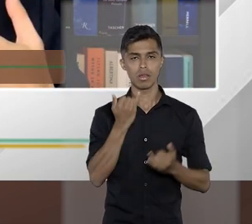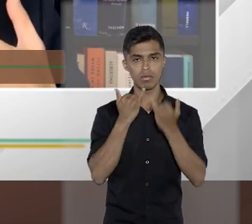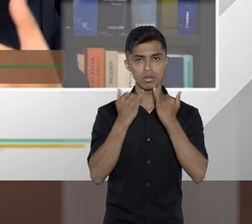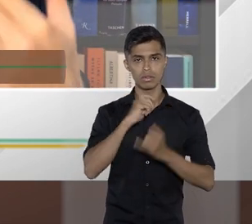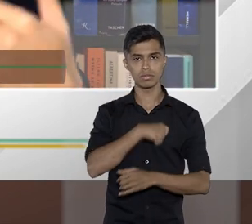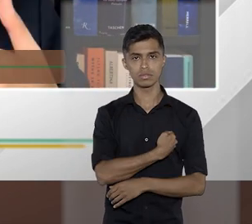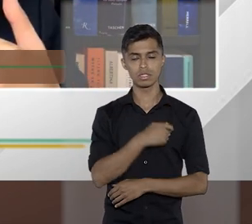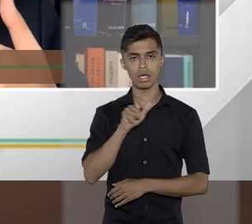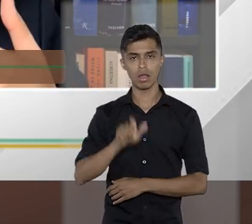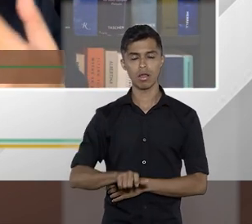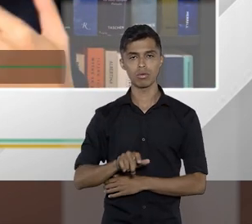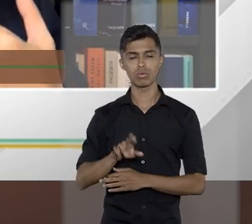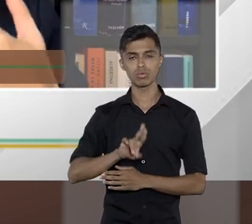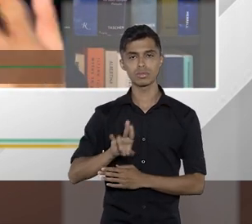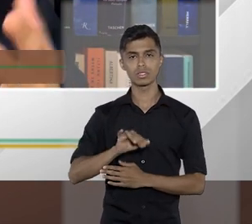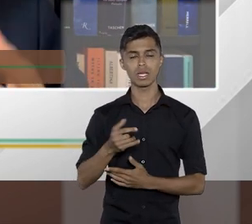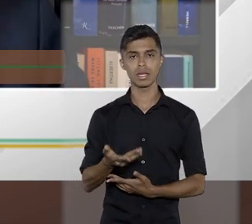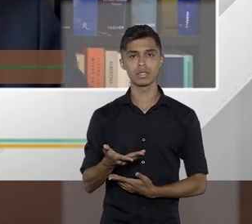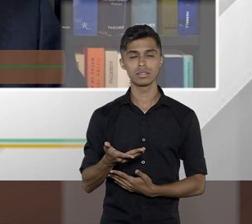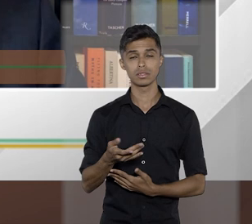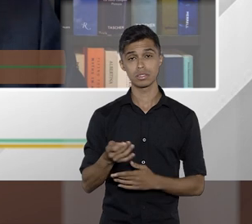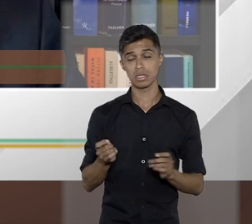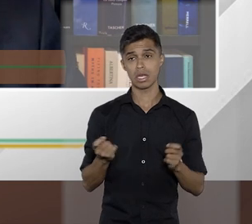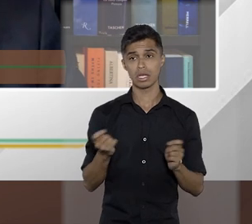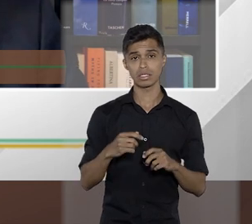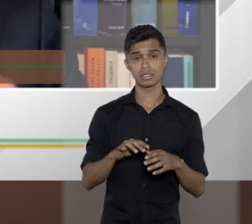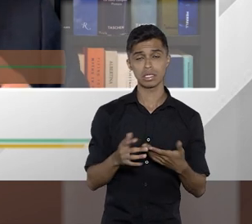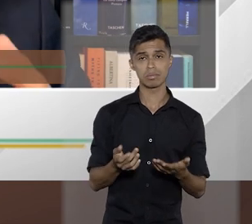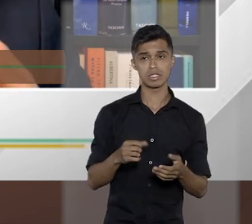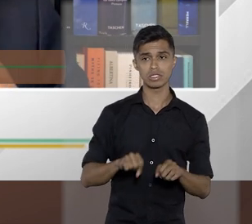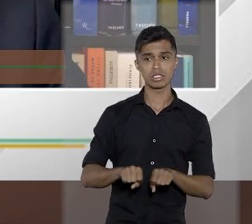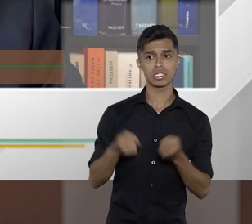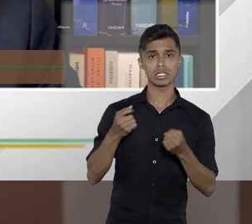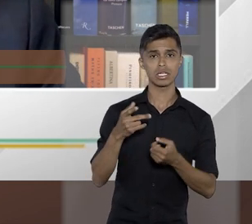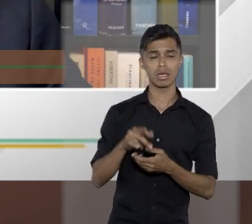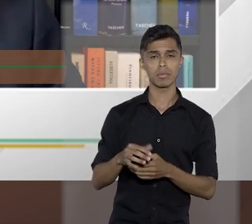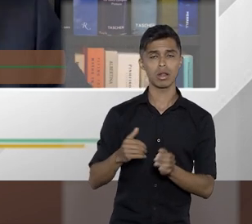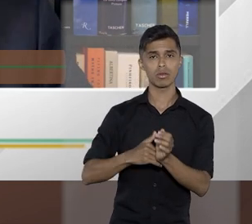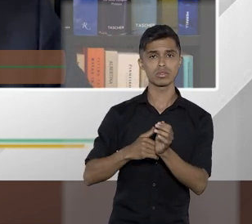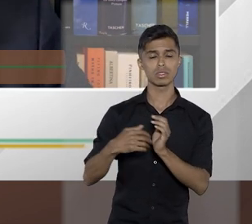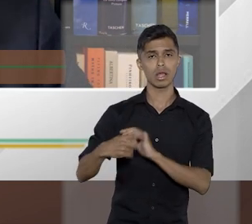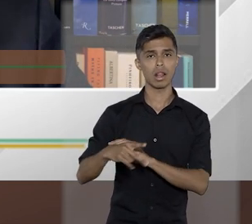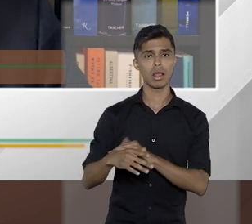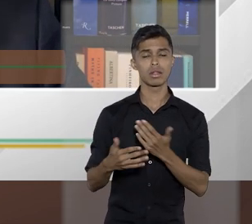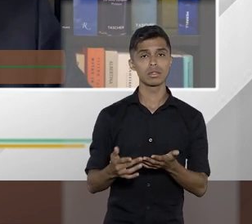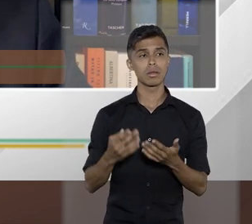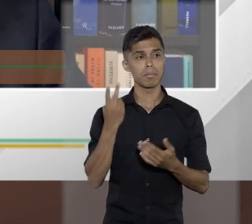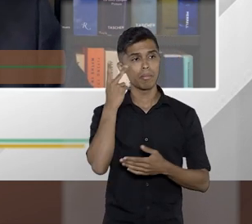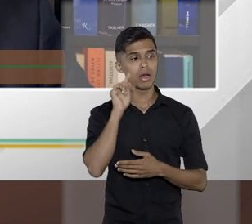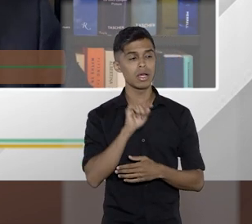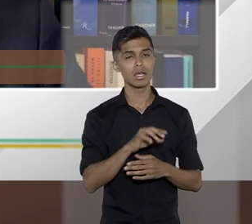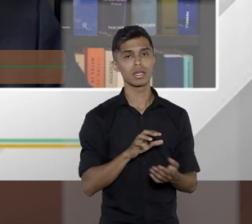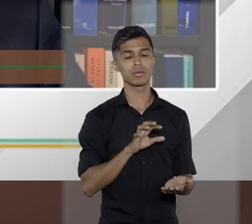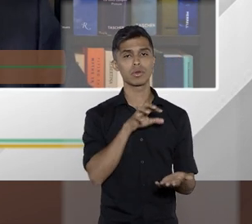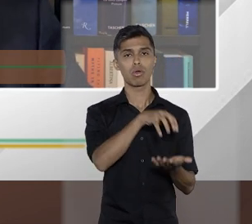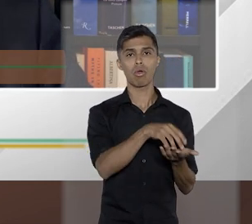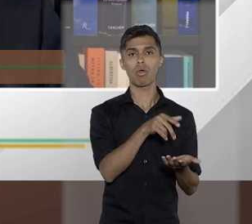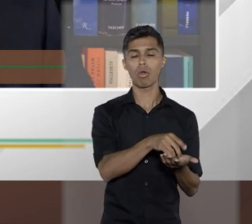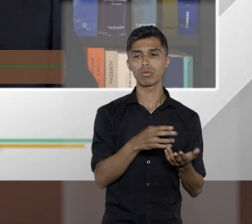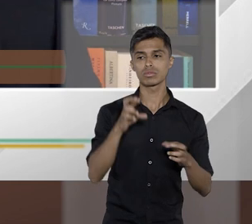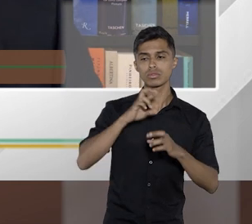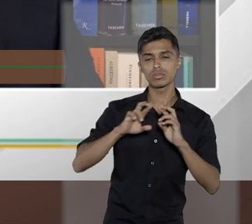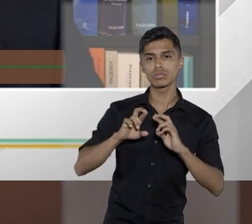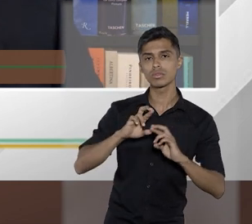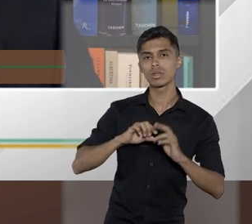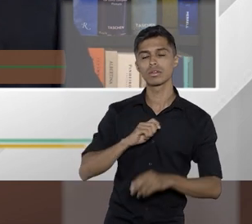obtidos digamos assim diretamente através de quebra de sigilo bancário para autoridades fiscais lembrando e só antes